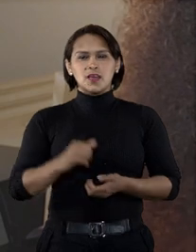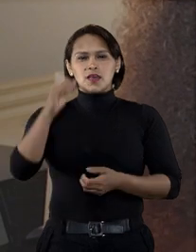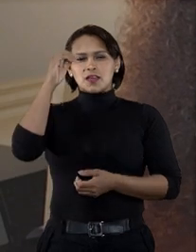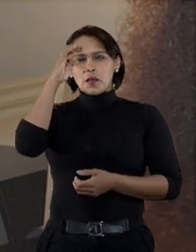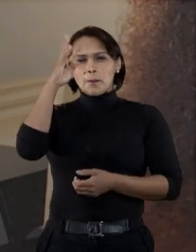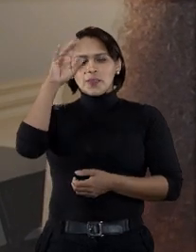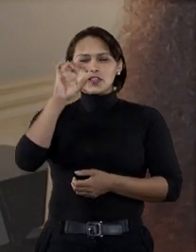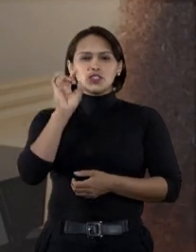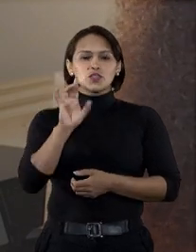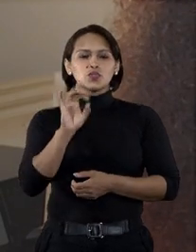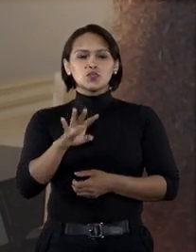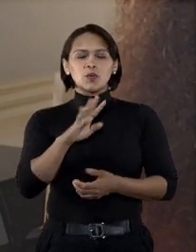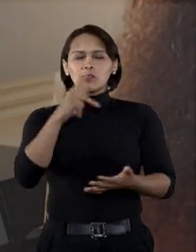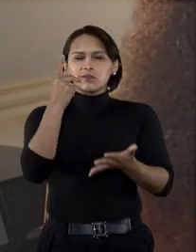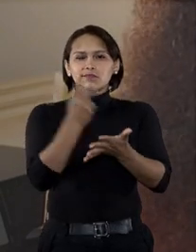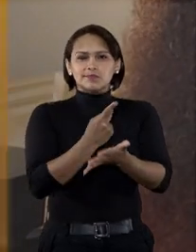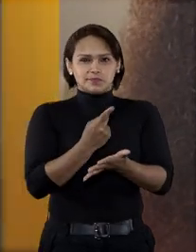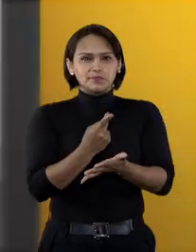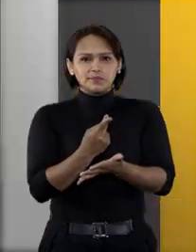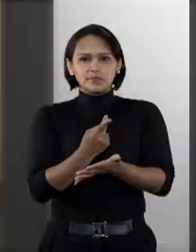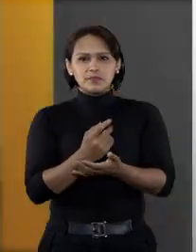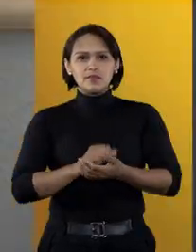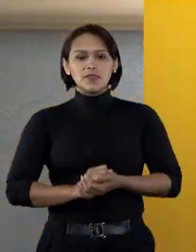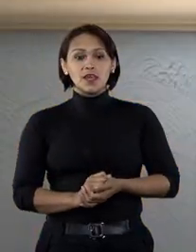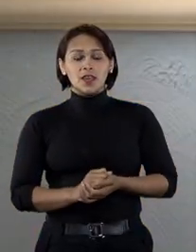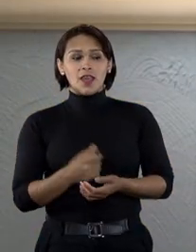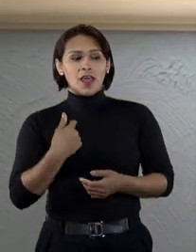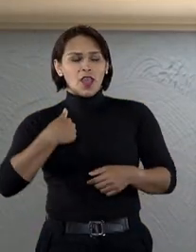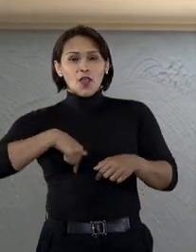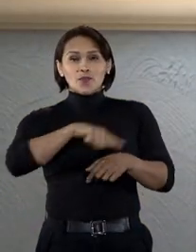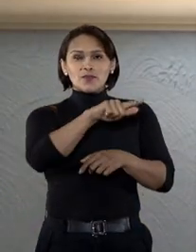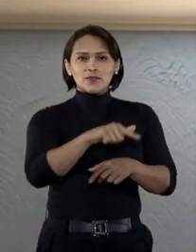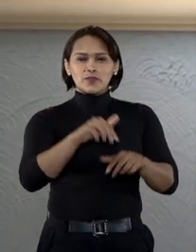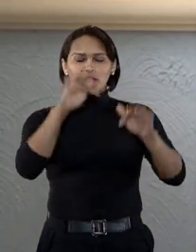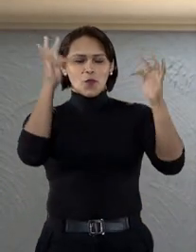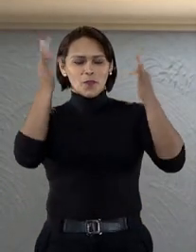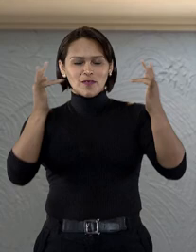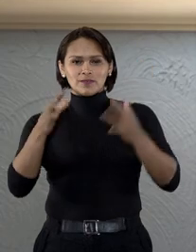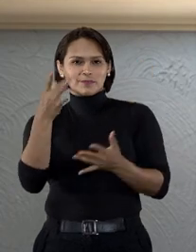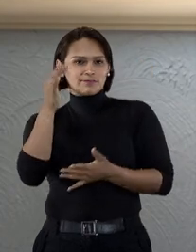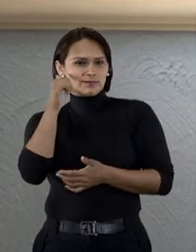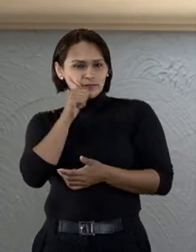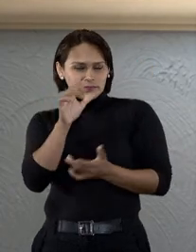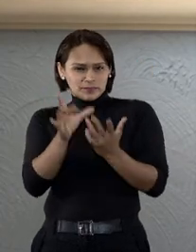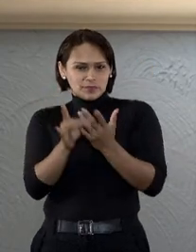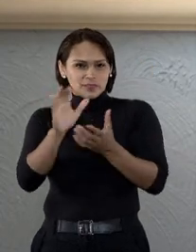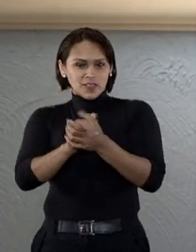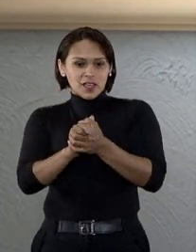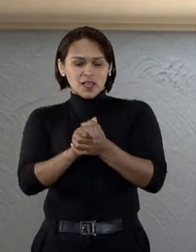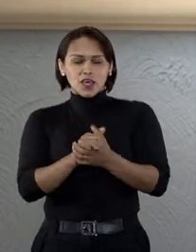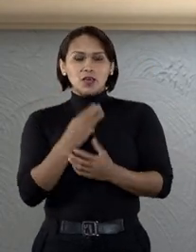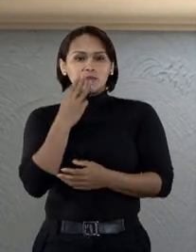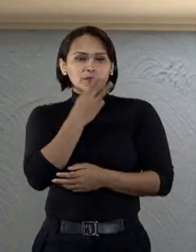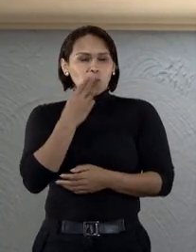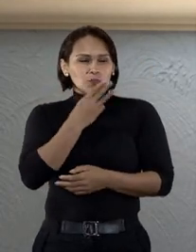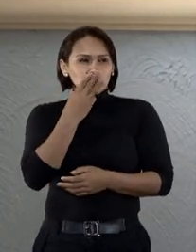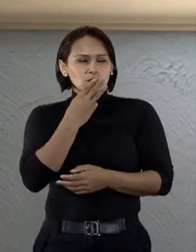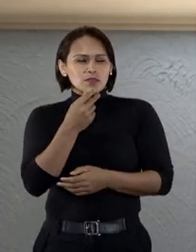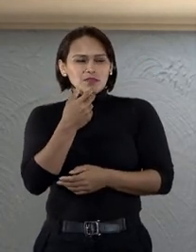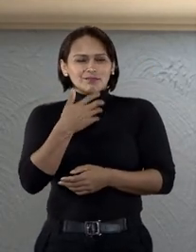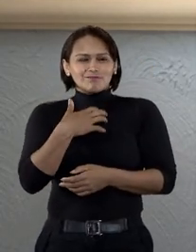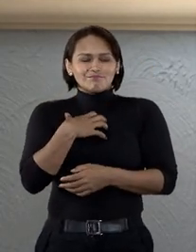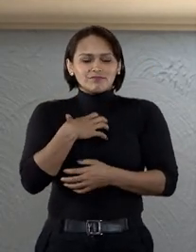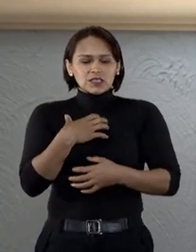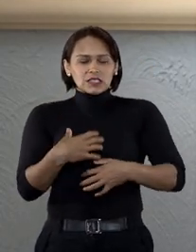Imagine só essa situação. Foi numa festa de casamento em que os docinhos,